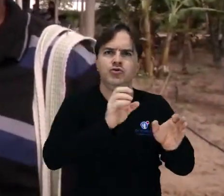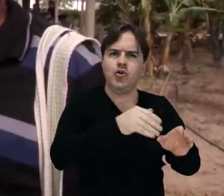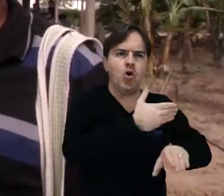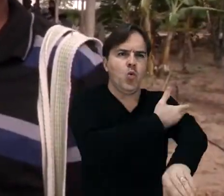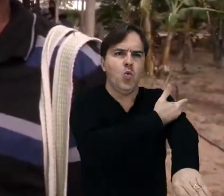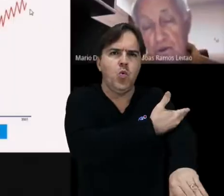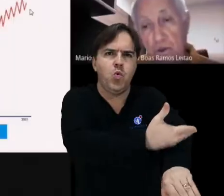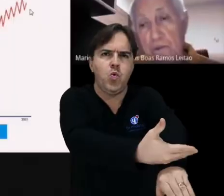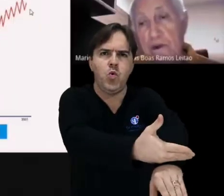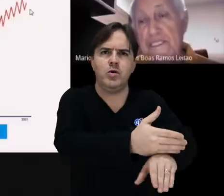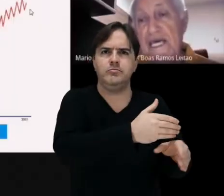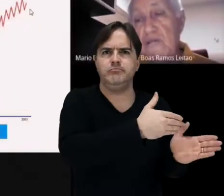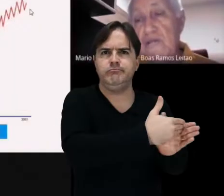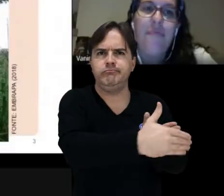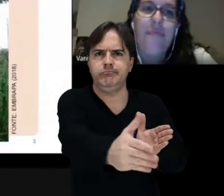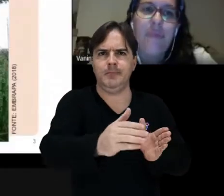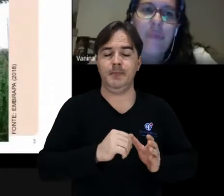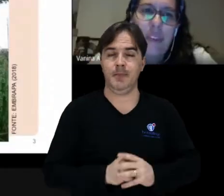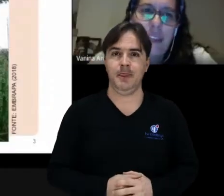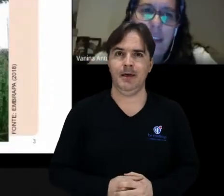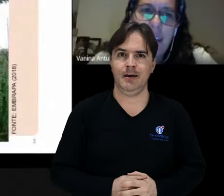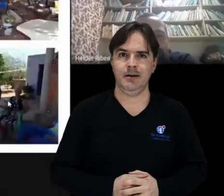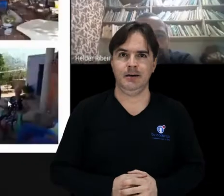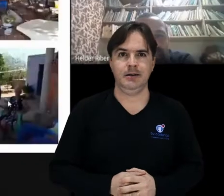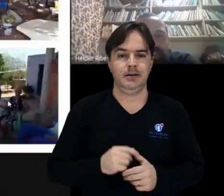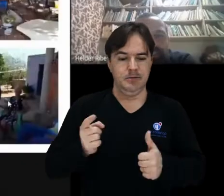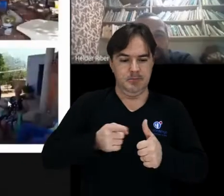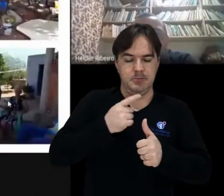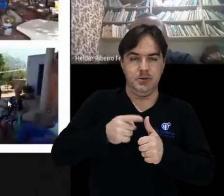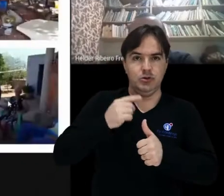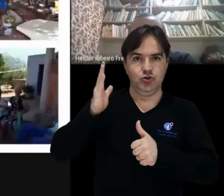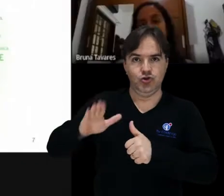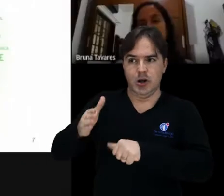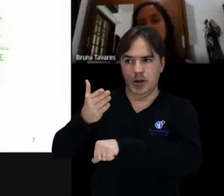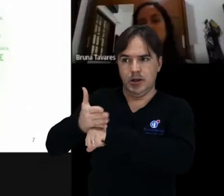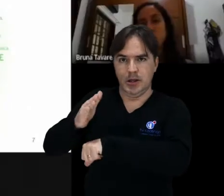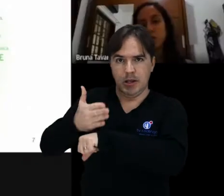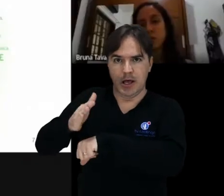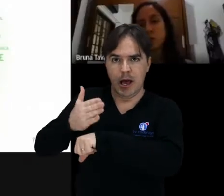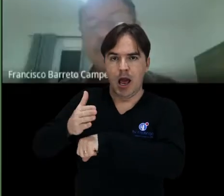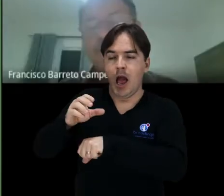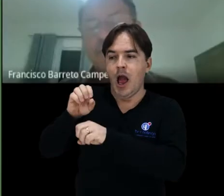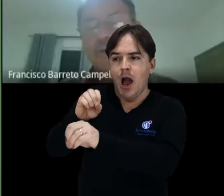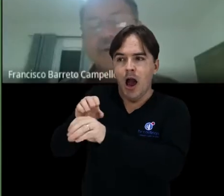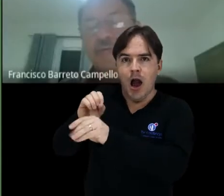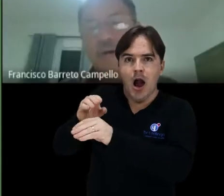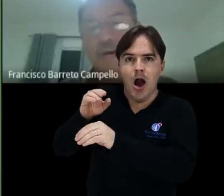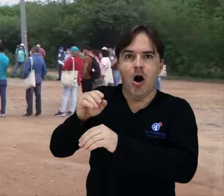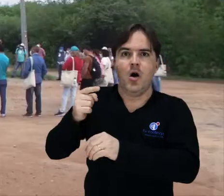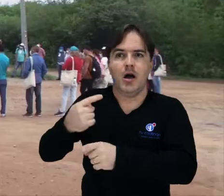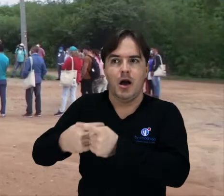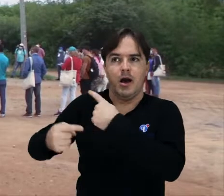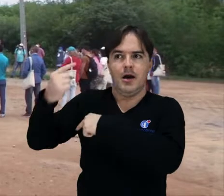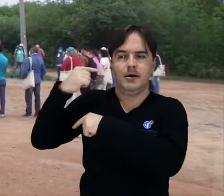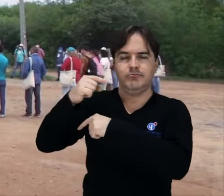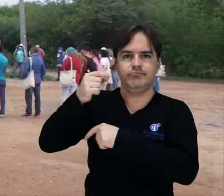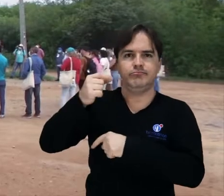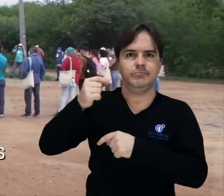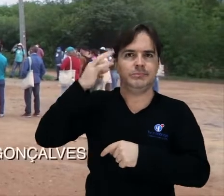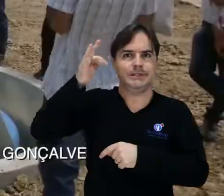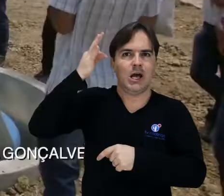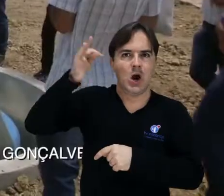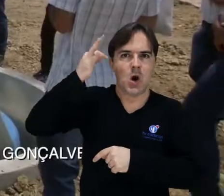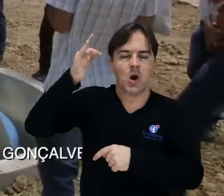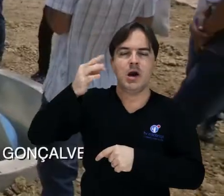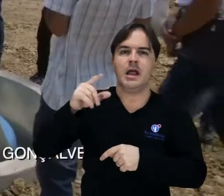só aquele tipo de coisa. Após a primeira etapa com aulas teóricas na modalidade remota, as três turmas foram divididas em grupos